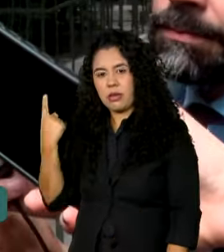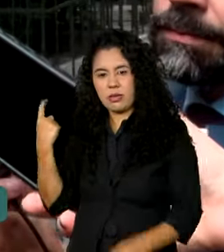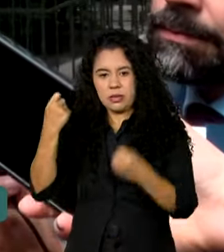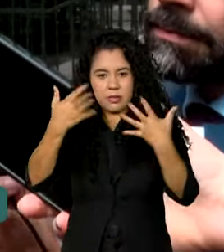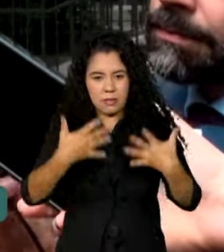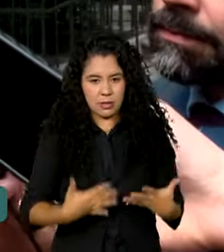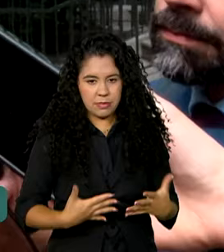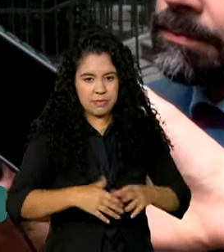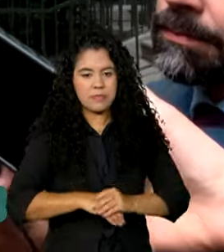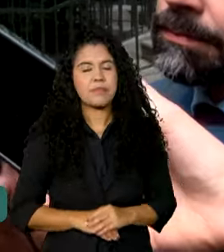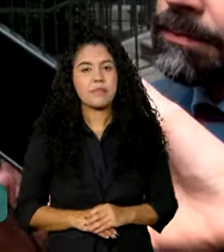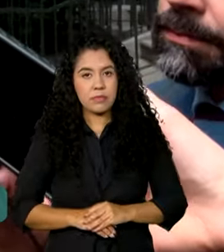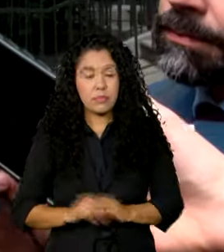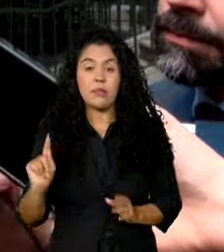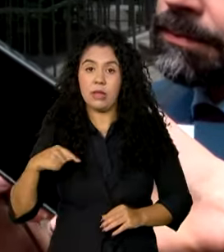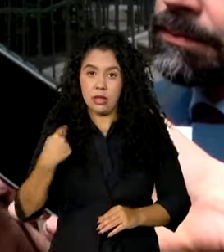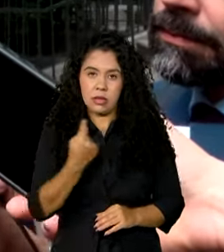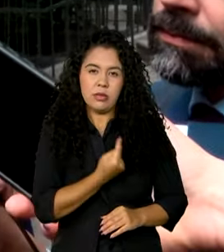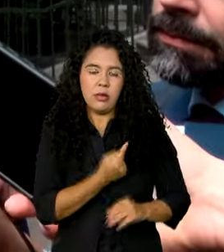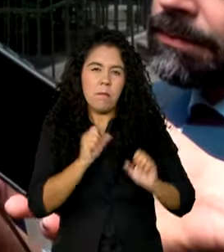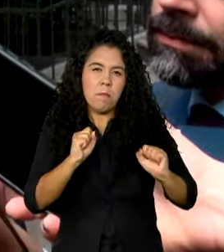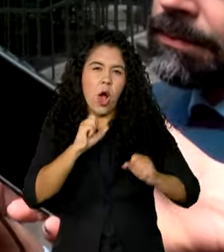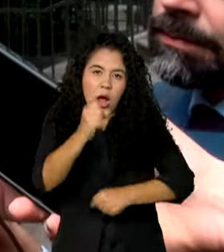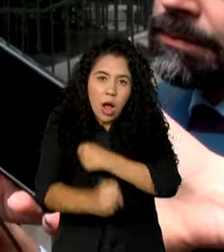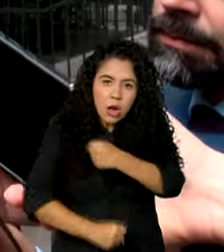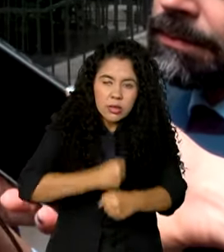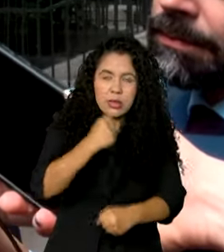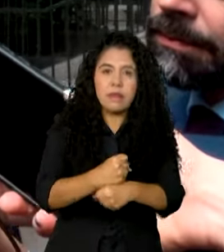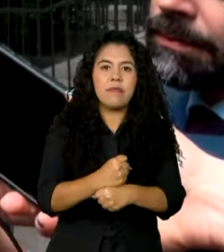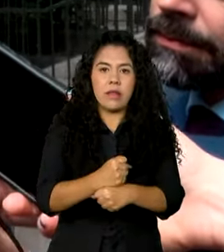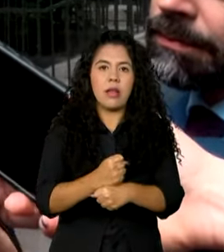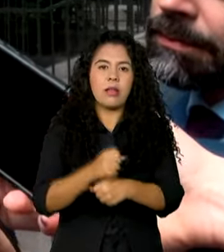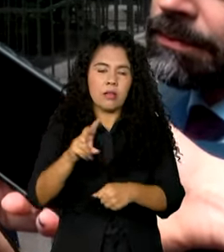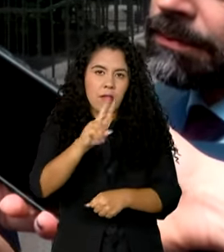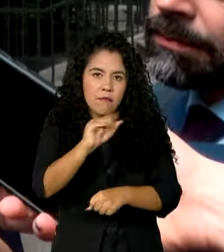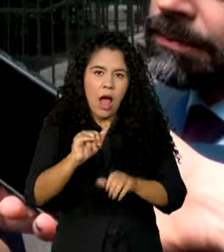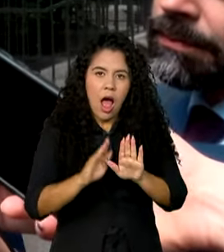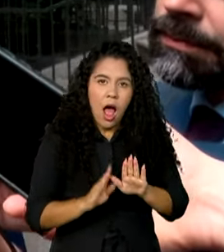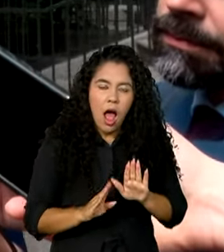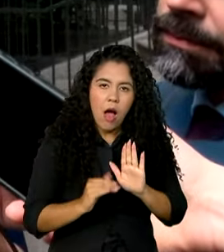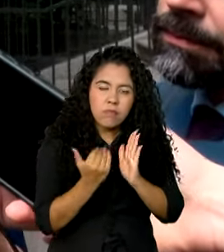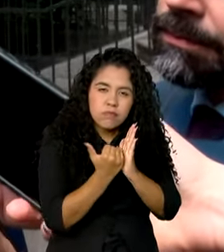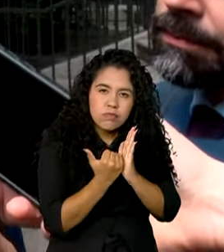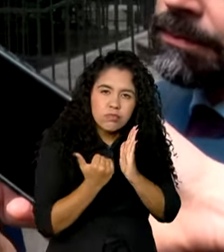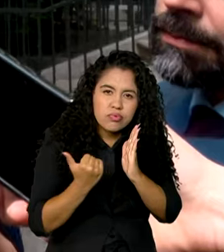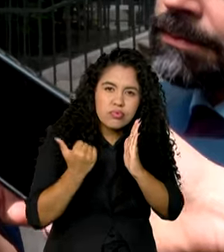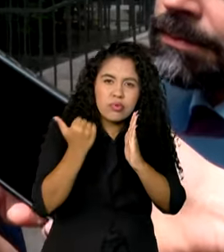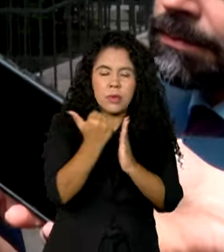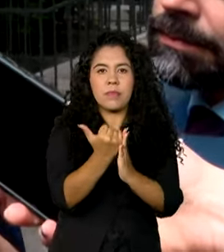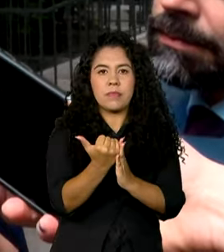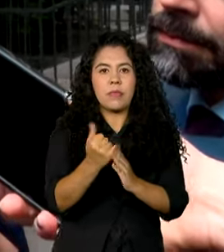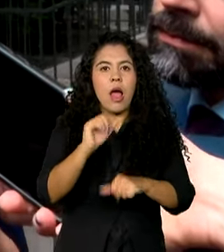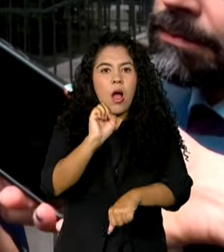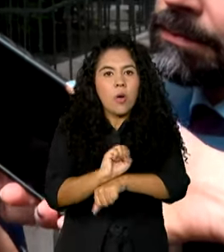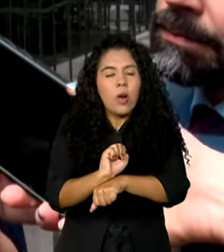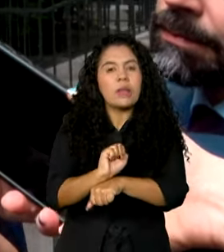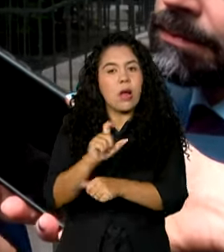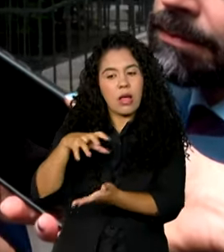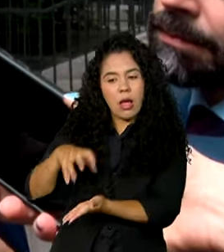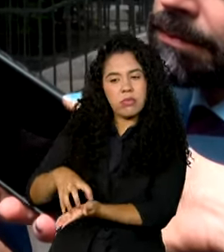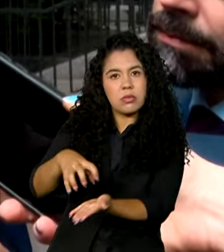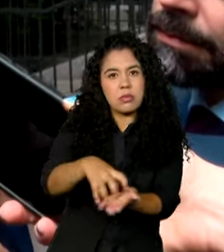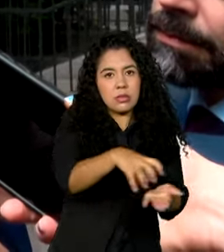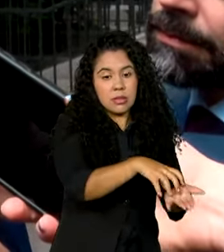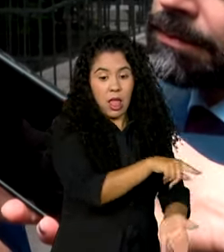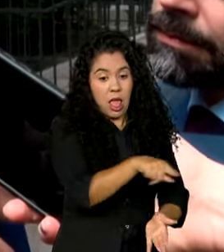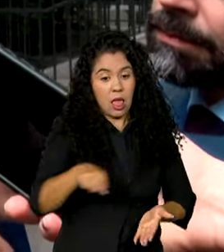Nós devemos ter um aumento da nota o ano que vem. Na nossa opinião, evidentemente, cabe às agências de risco definir, mas os